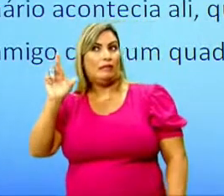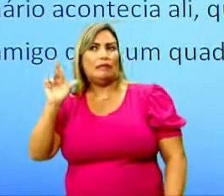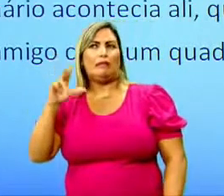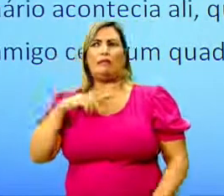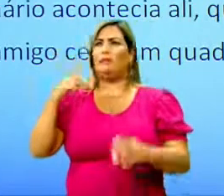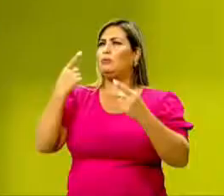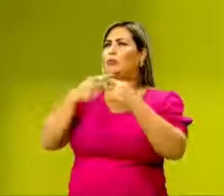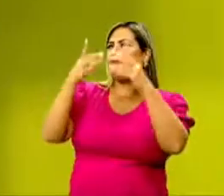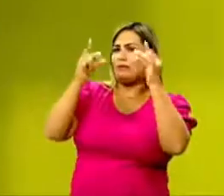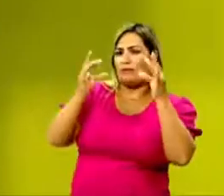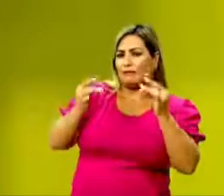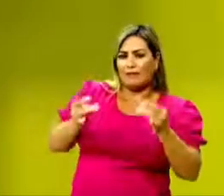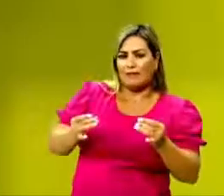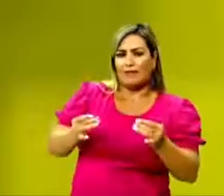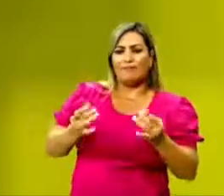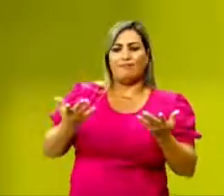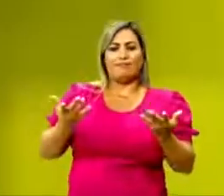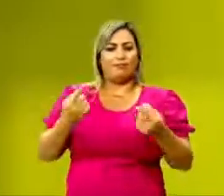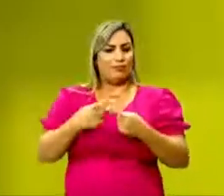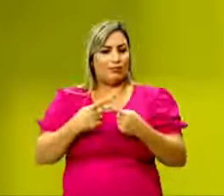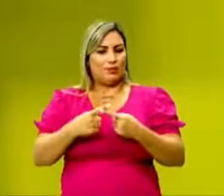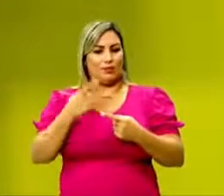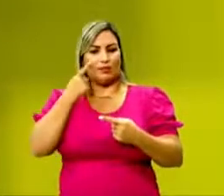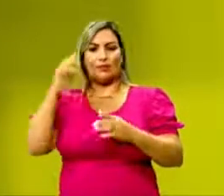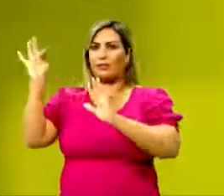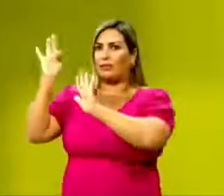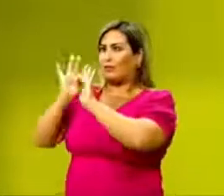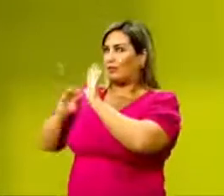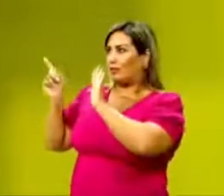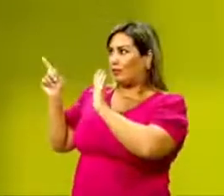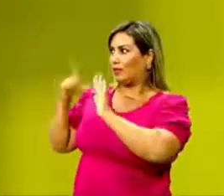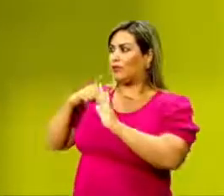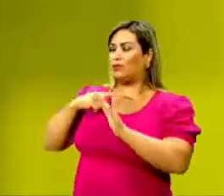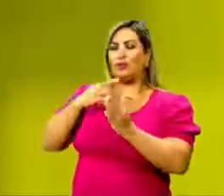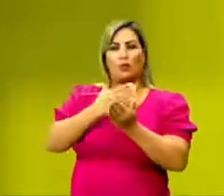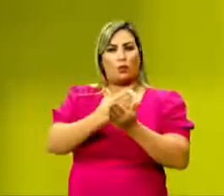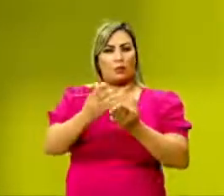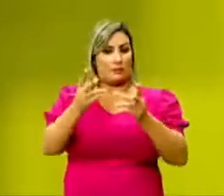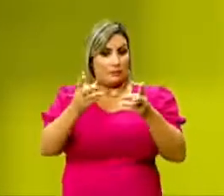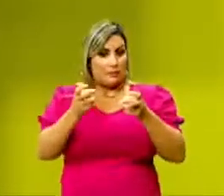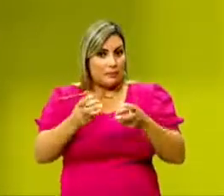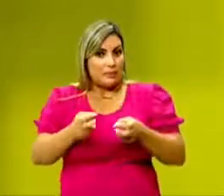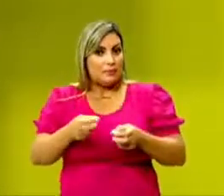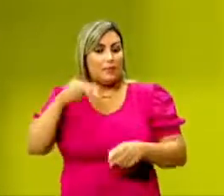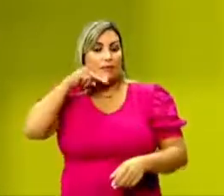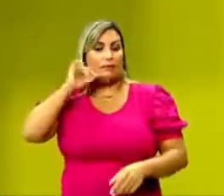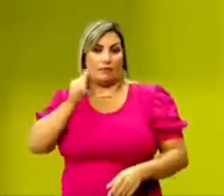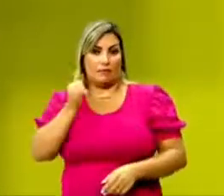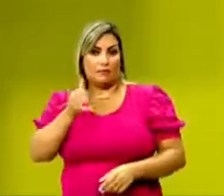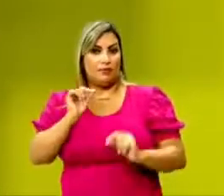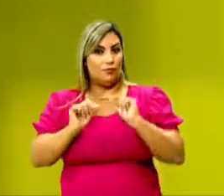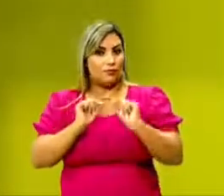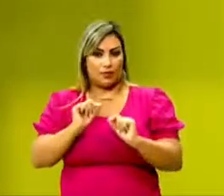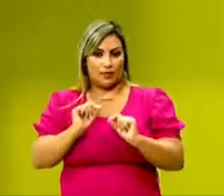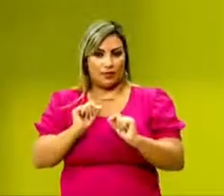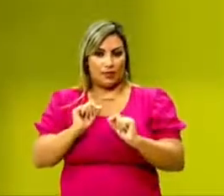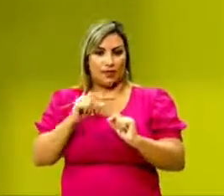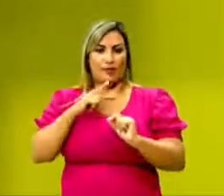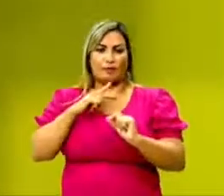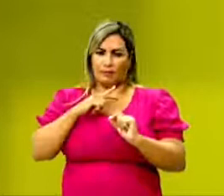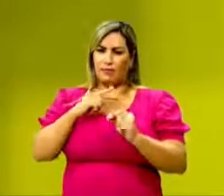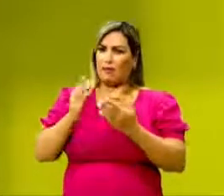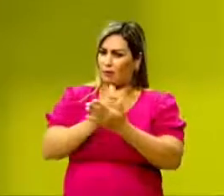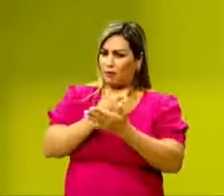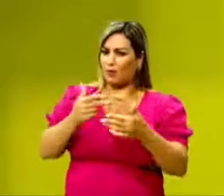tantos detalhes? Olha só. Então, nesse texto aqui, a gente já começa a perceber, nessa narrativa, que há